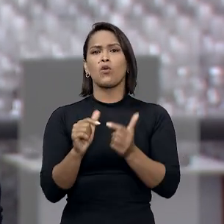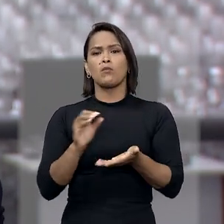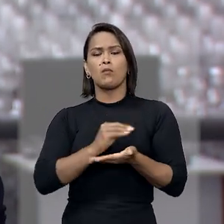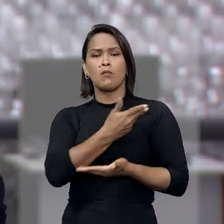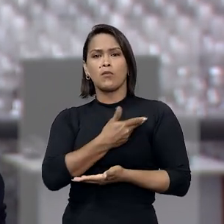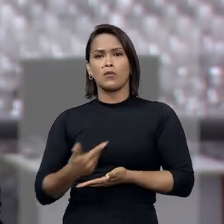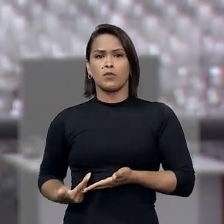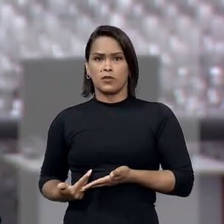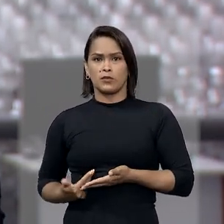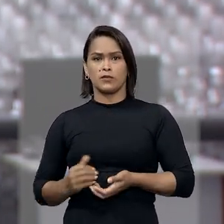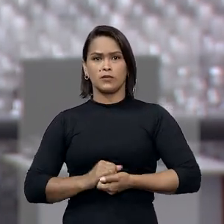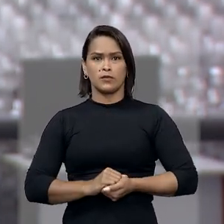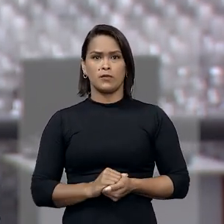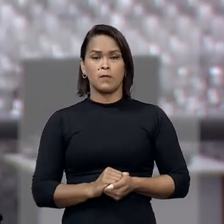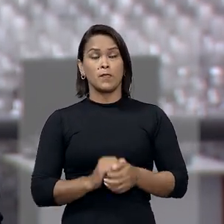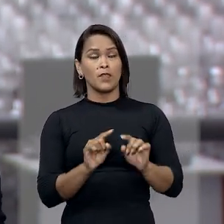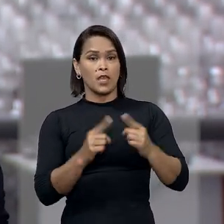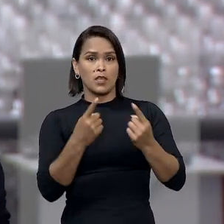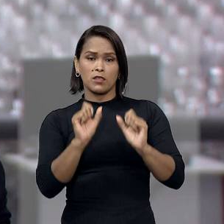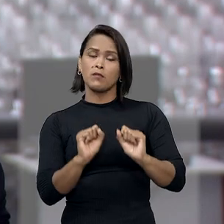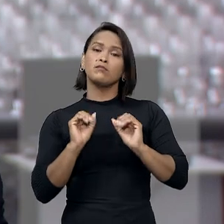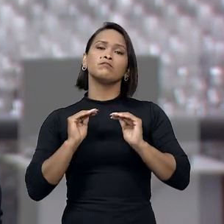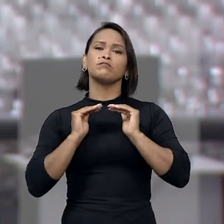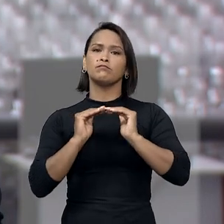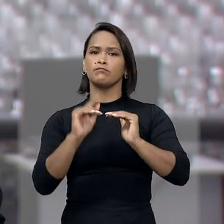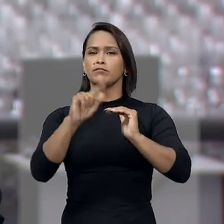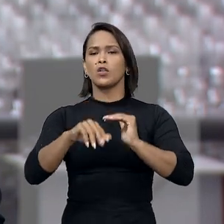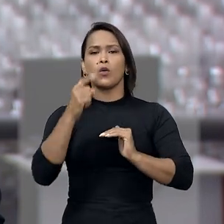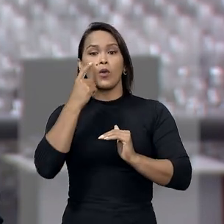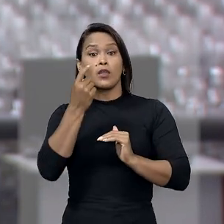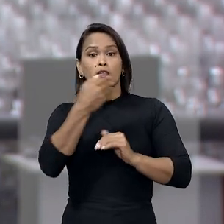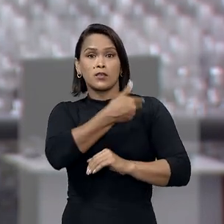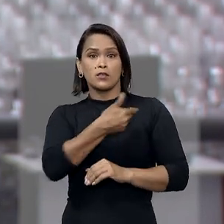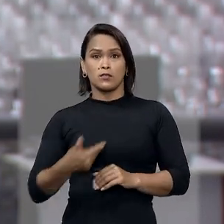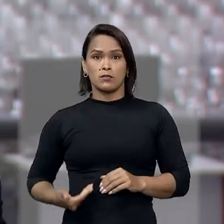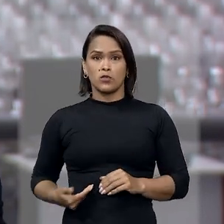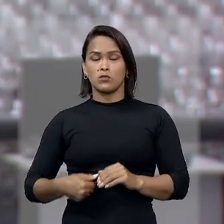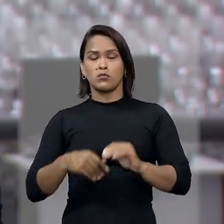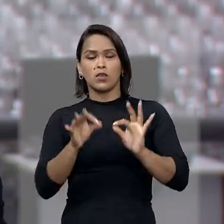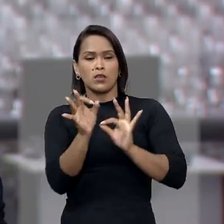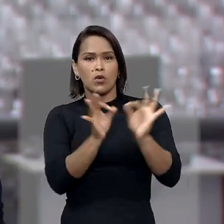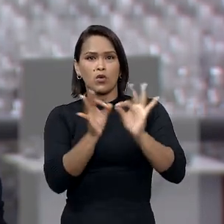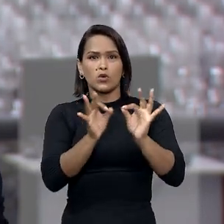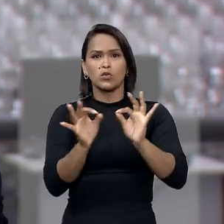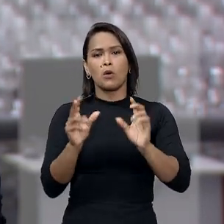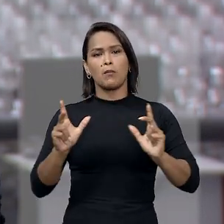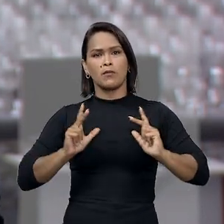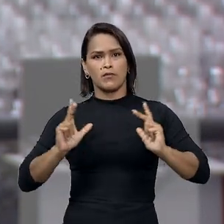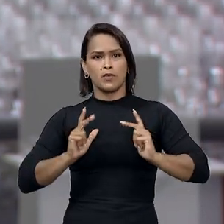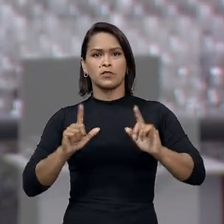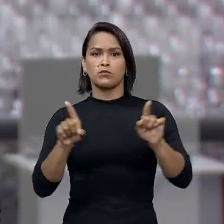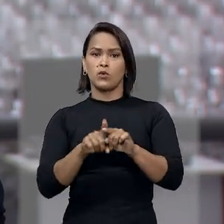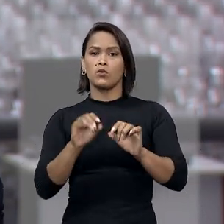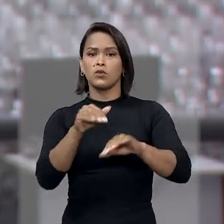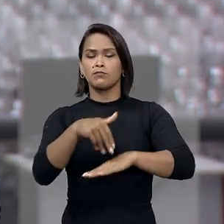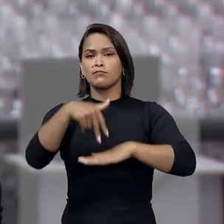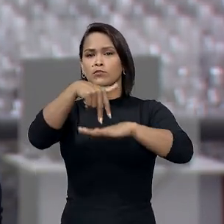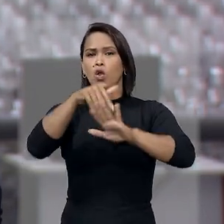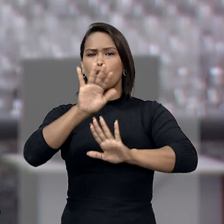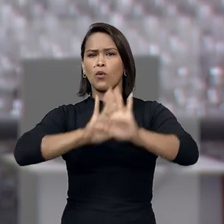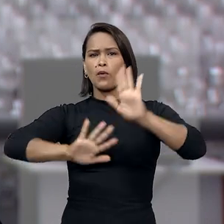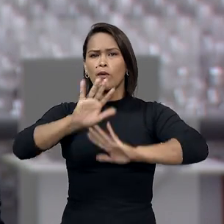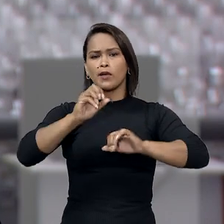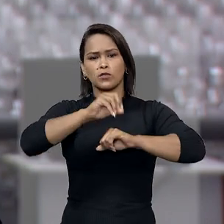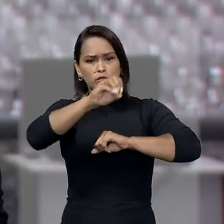públicas. Dessa forma, deve prevalecer o interesse público em detrimento do interesse privado, o que impõe cautela na